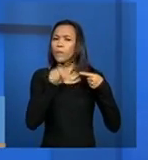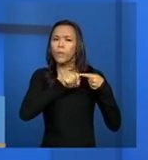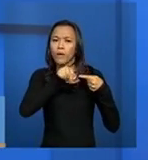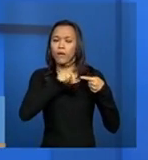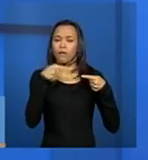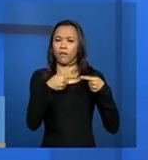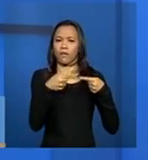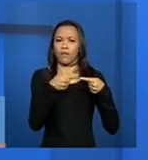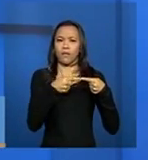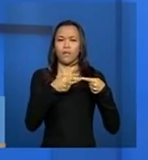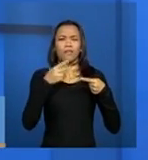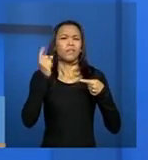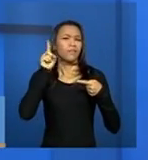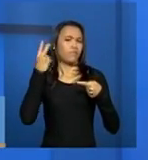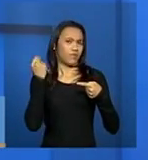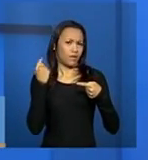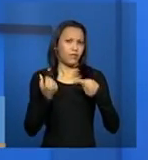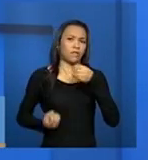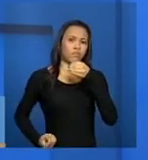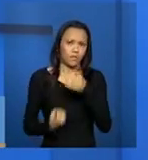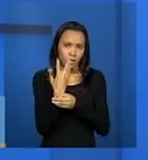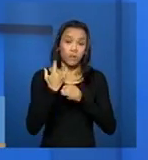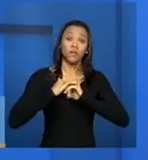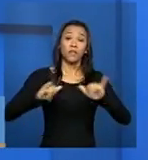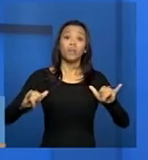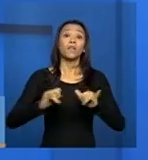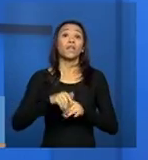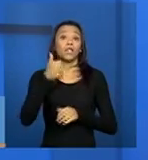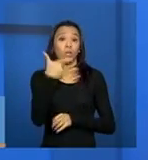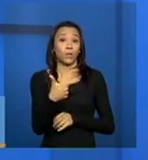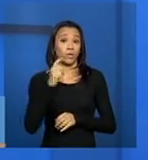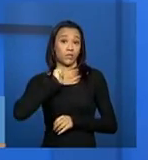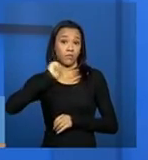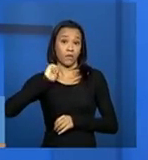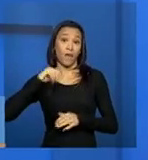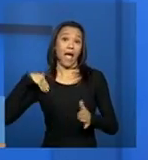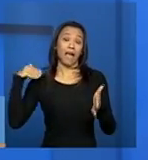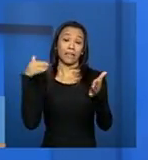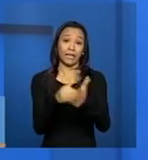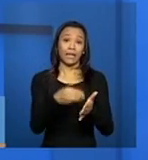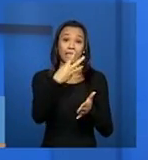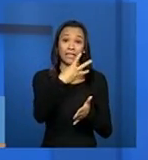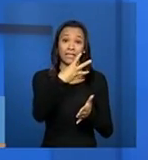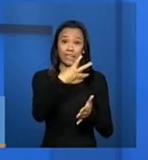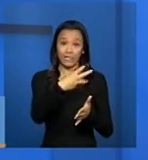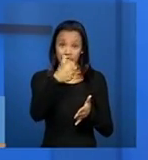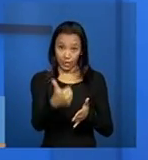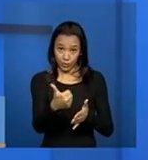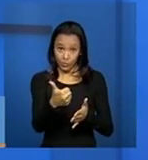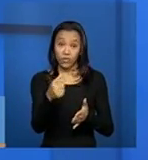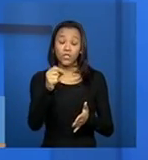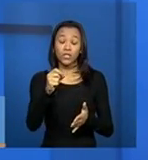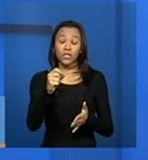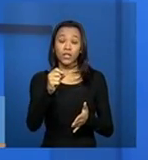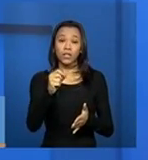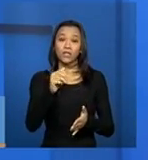período desde o lançamento, que foi em 2 de abril, até o dia 31 de agosto de 2014.